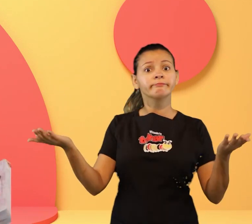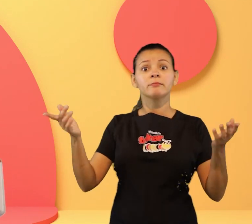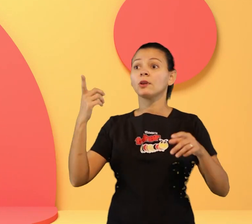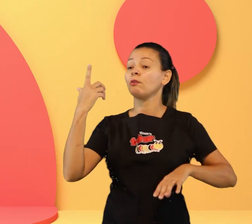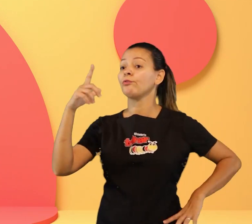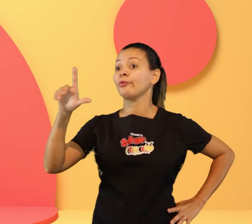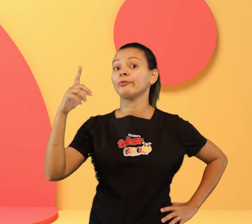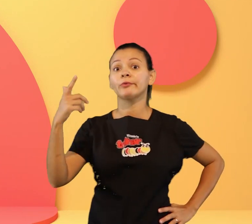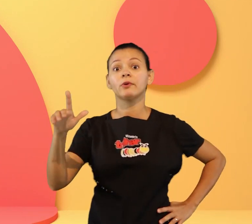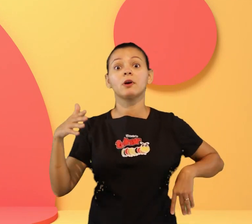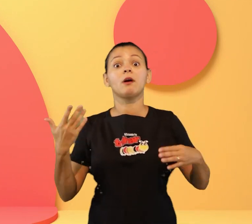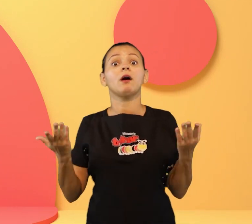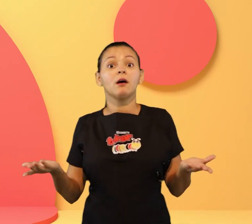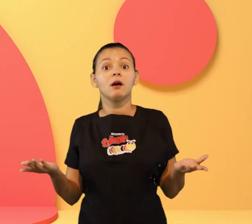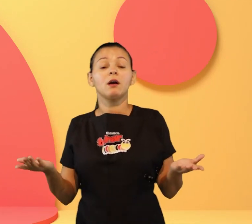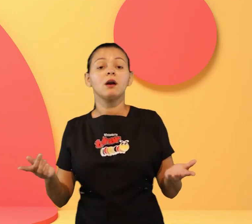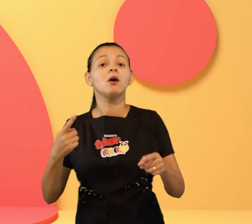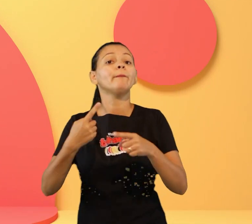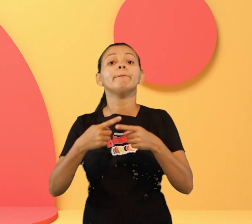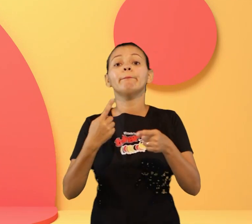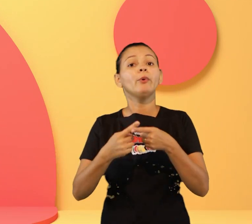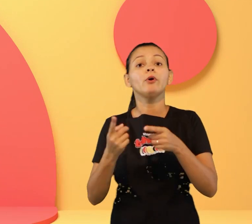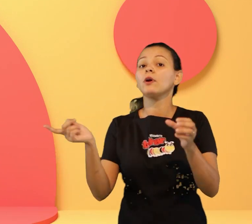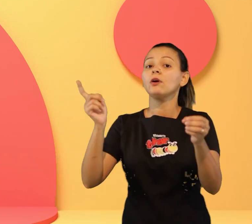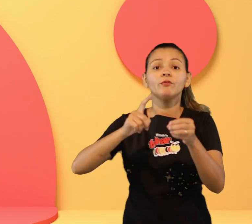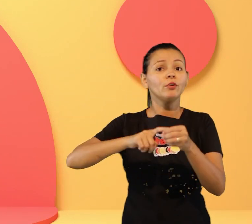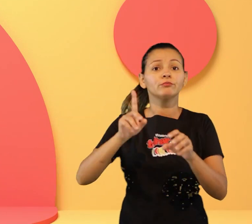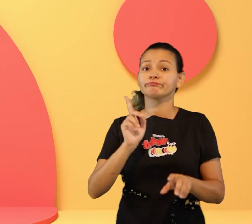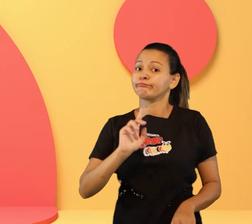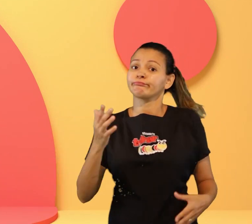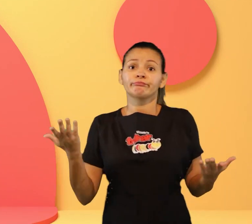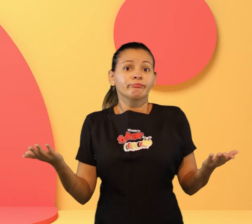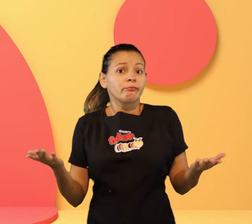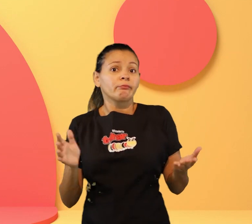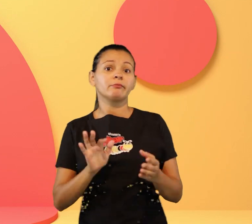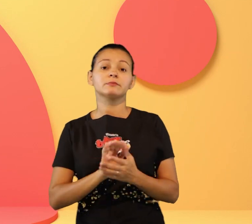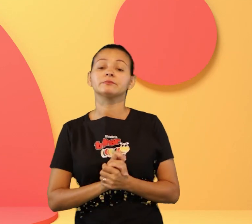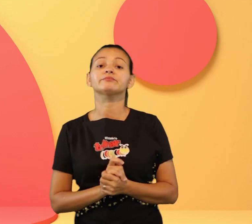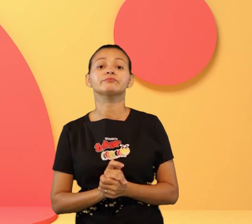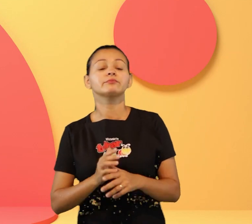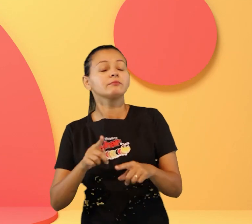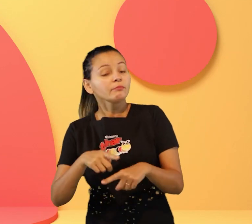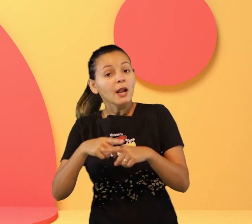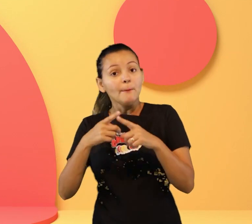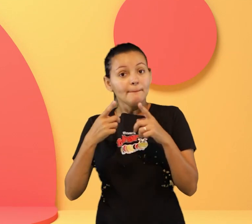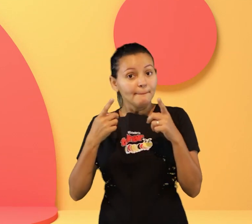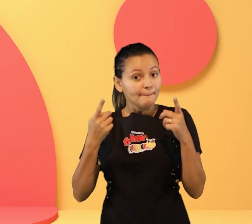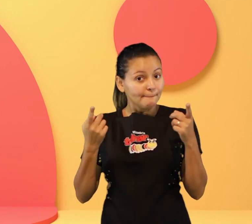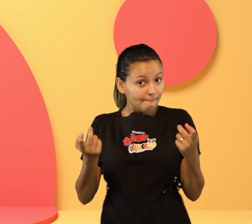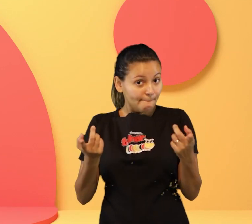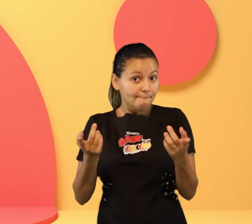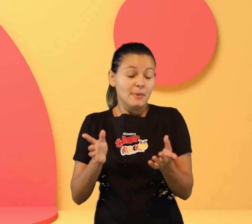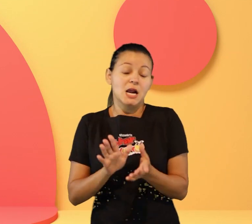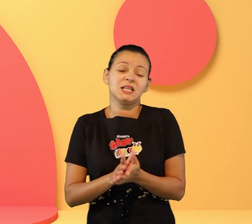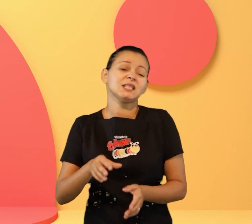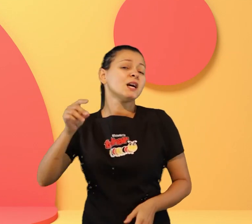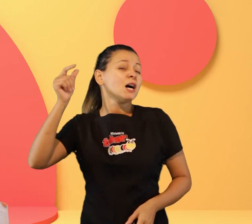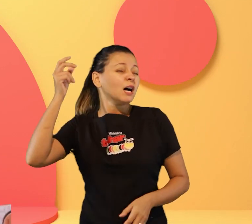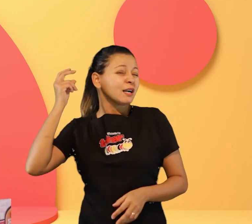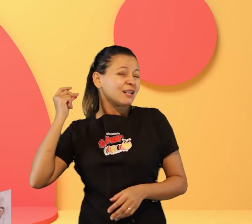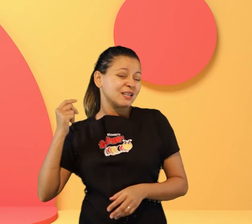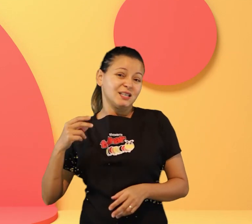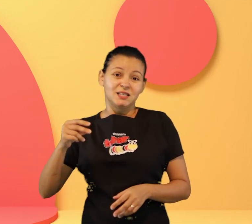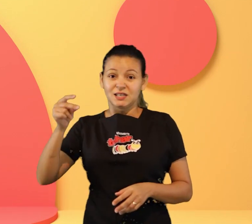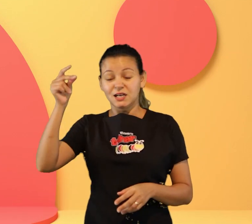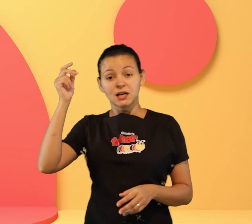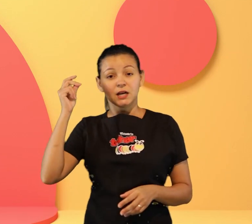chegar perto das outras pessoas é um pouquinho parecido com aquilo que a gente está vivendo hoje né? mas só que ele tinha que se afastar e não